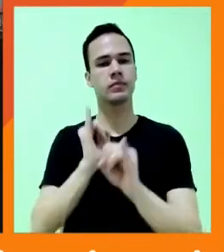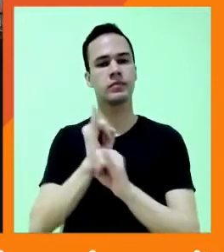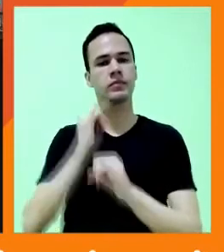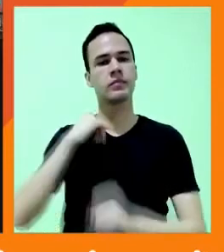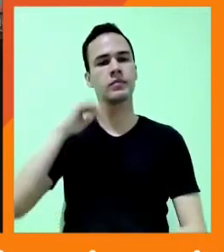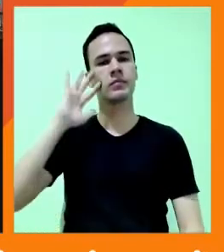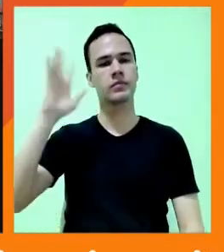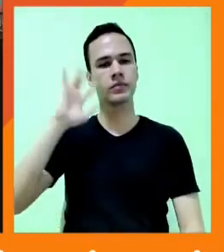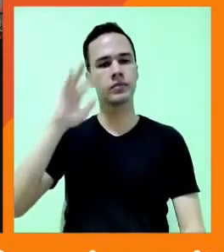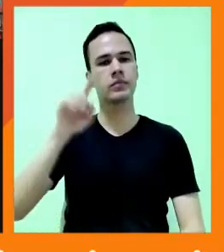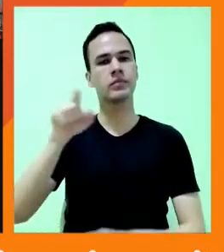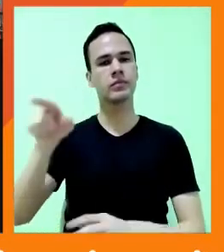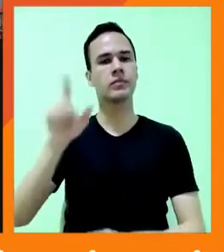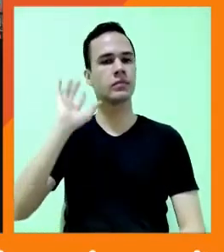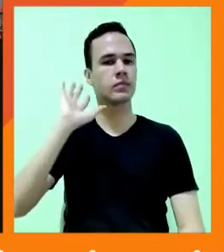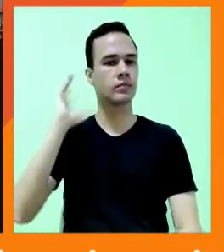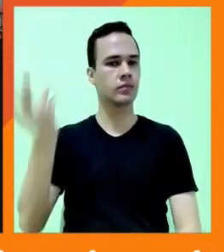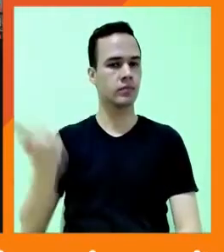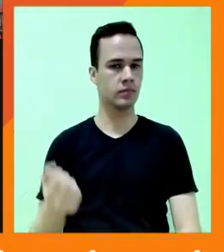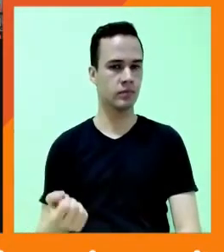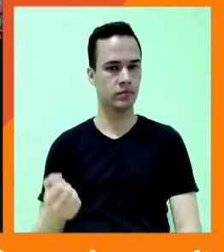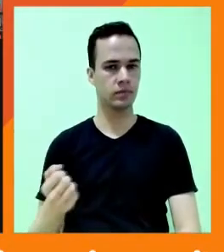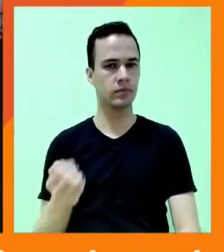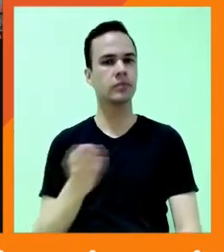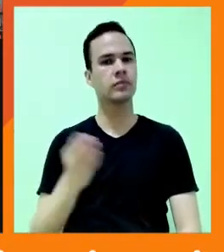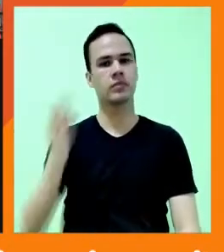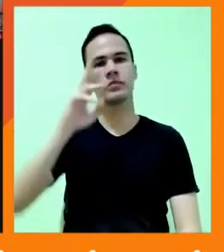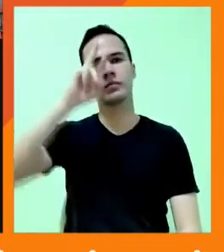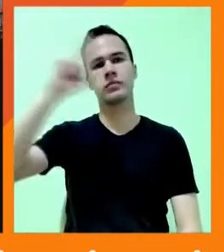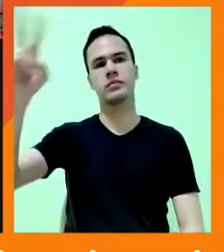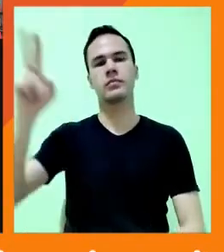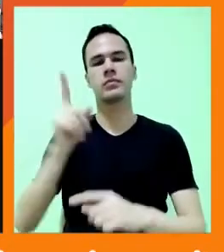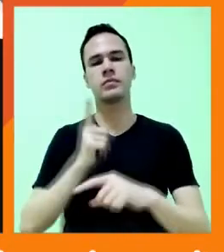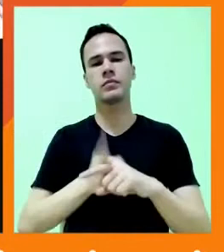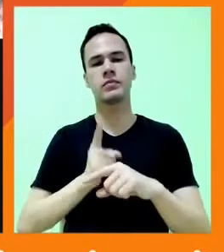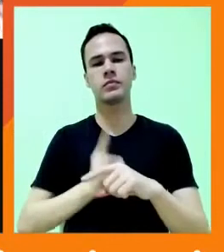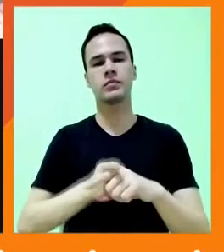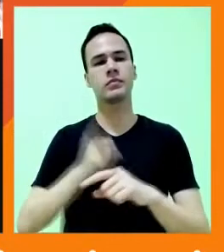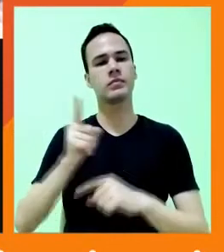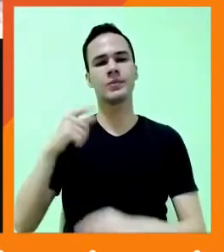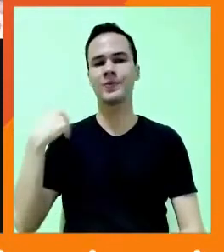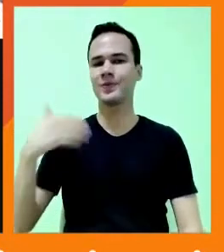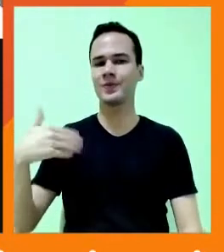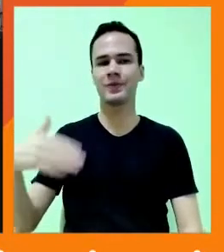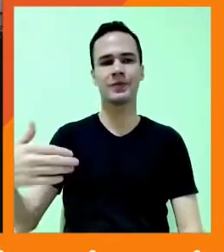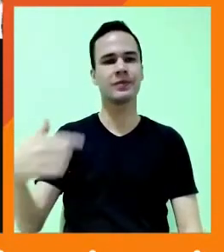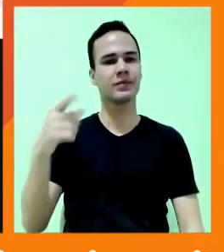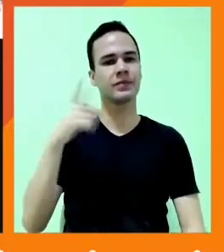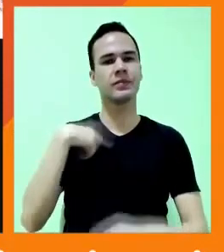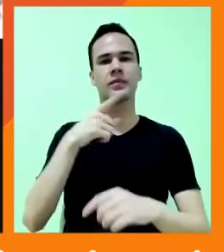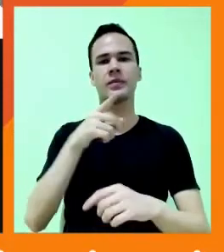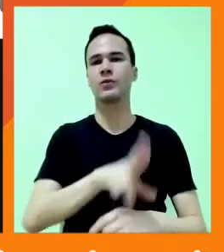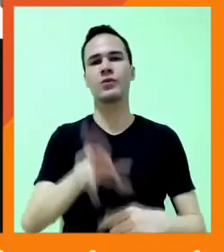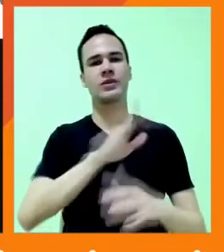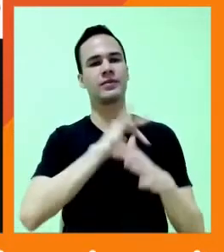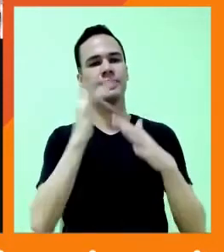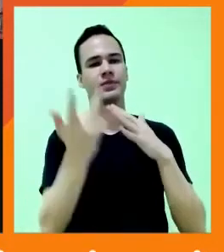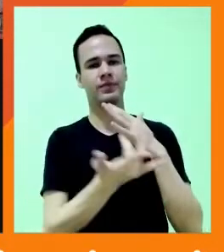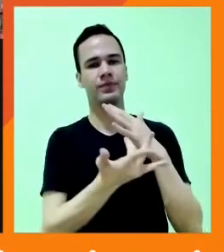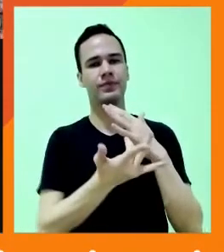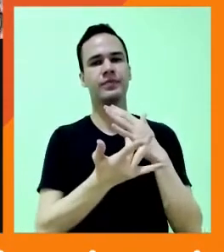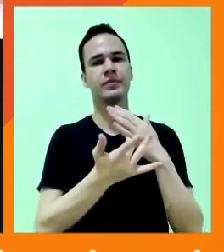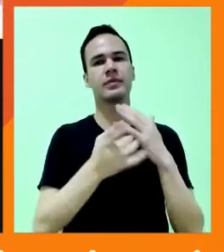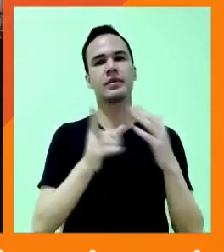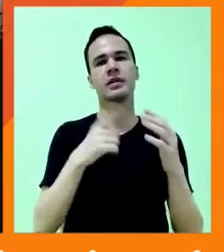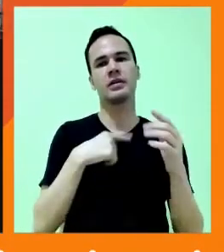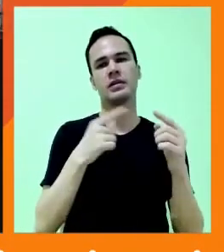impactos, eles são muito fortes, porque a gente passa cada vez mais tempo nas redes, né? Elas são desenhadas para que